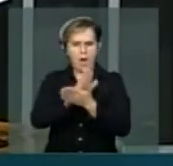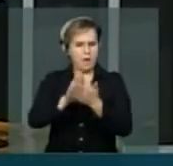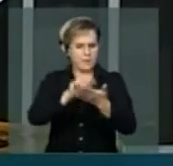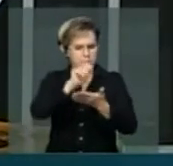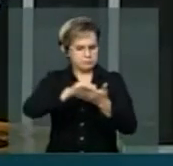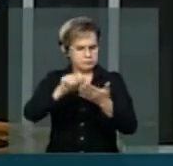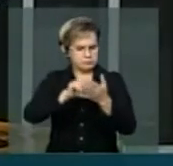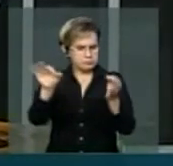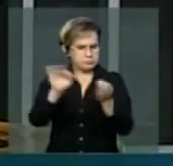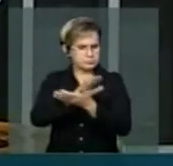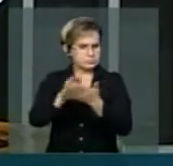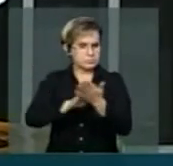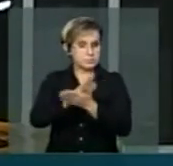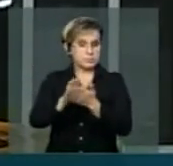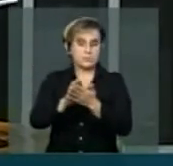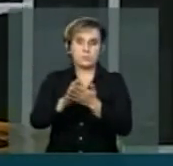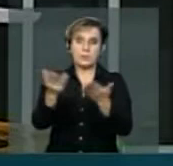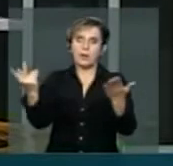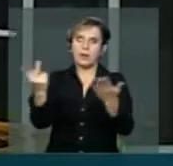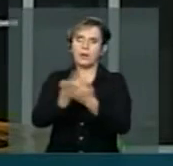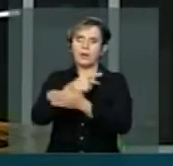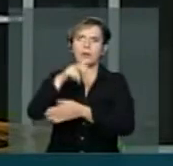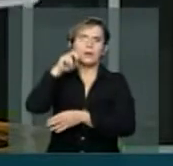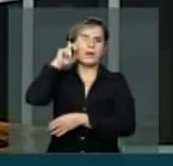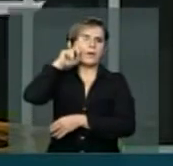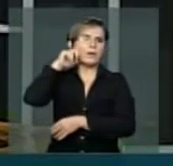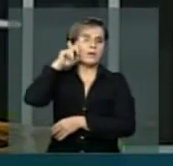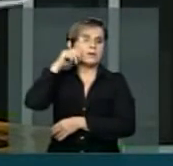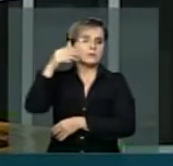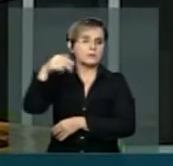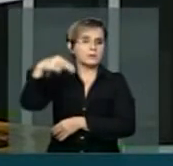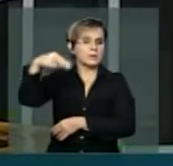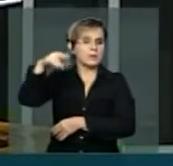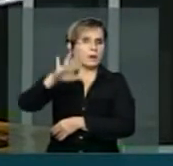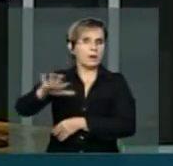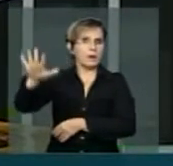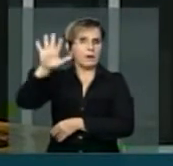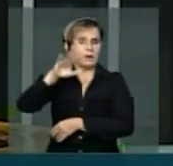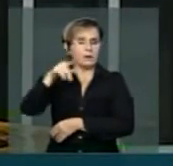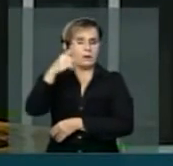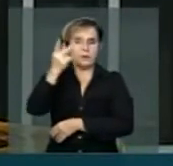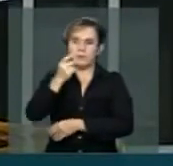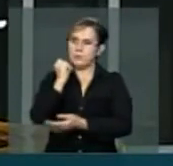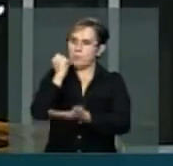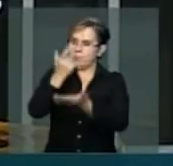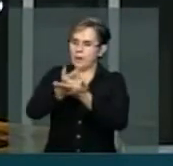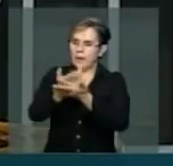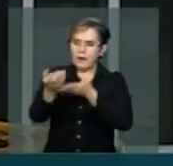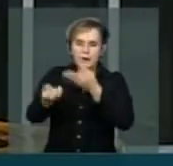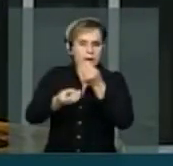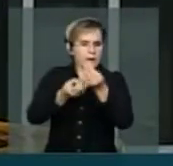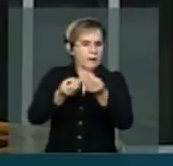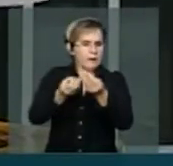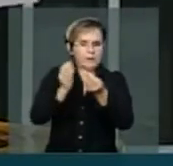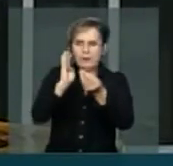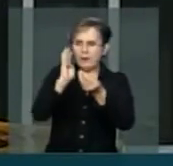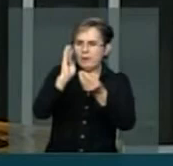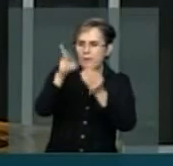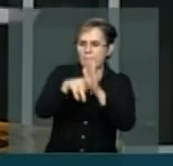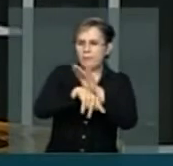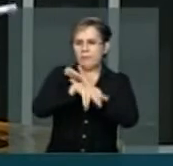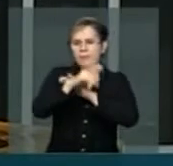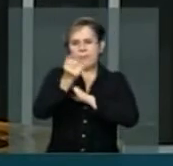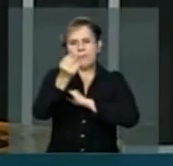no Rio Grande do Norte, ou seja, você paga lá, carteira, paga, arranjando